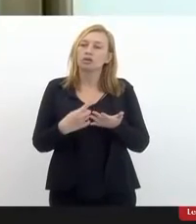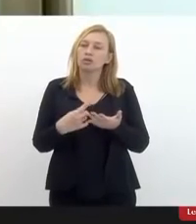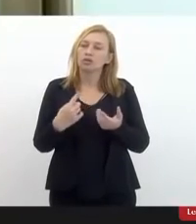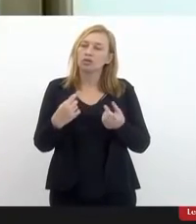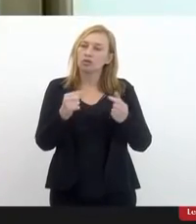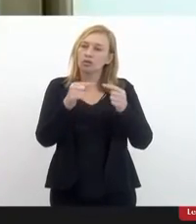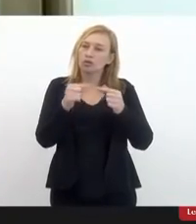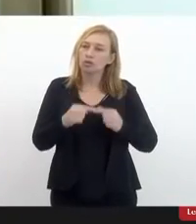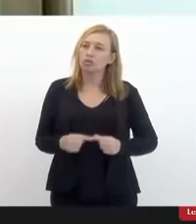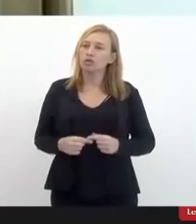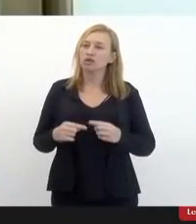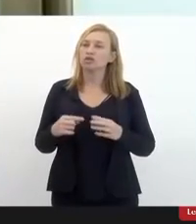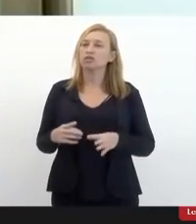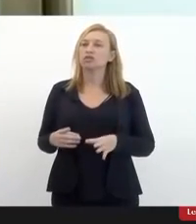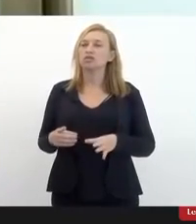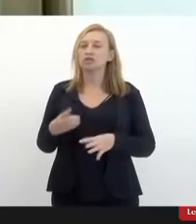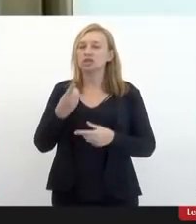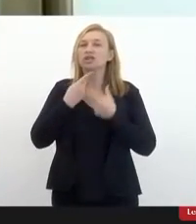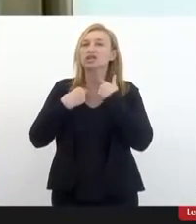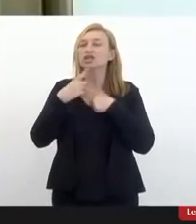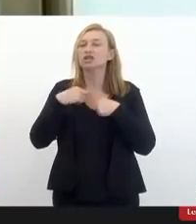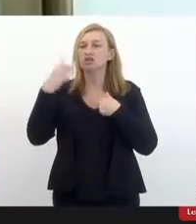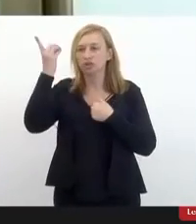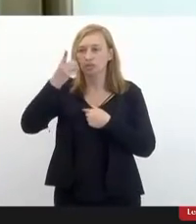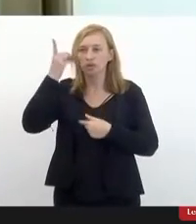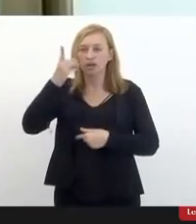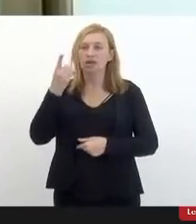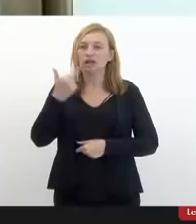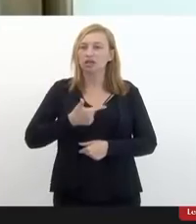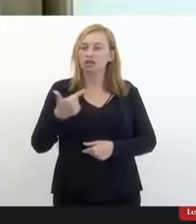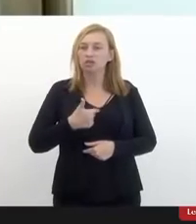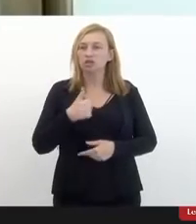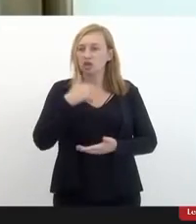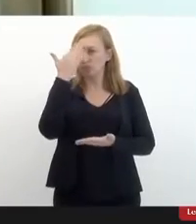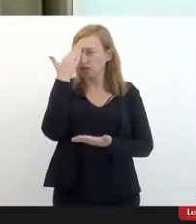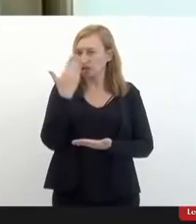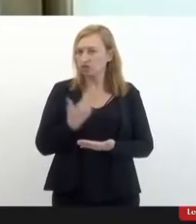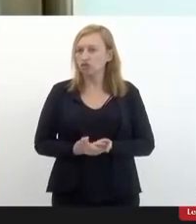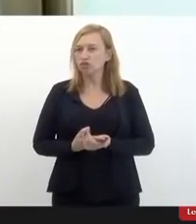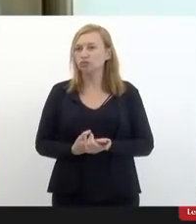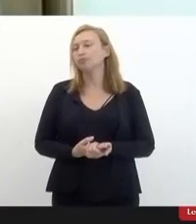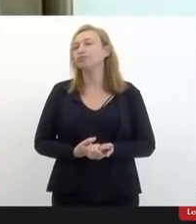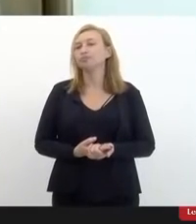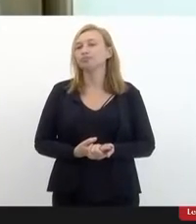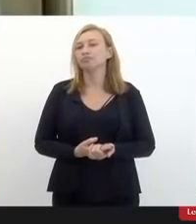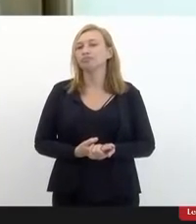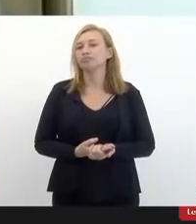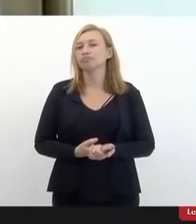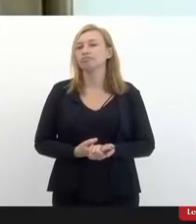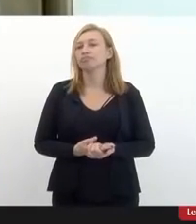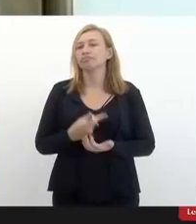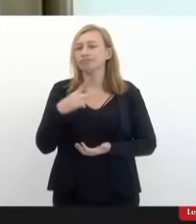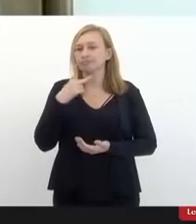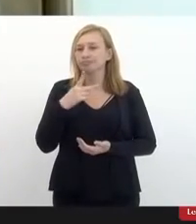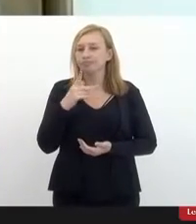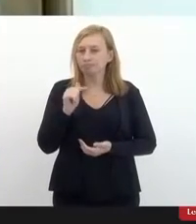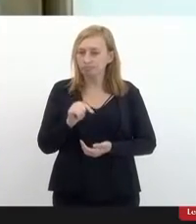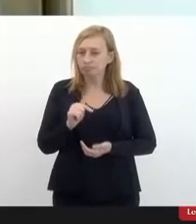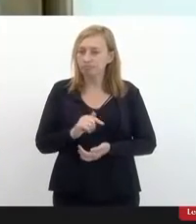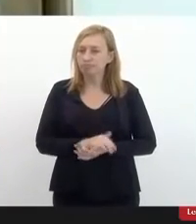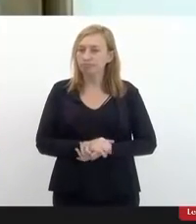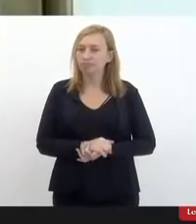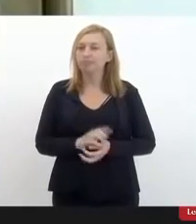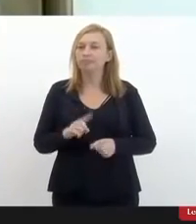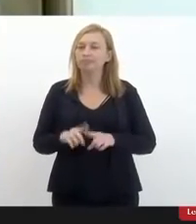facilitar a vida dos deficientes. A segunda coisa que eu acredito, que muito bem intencionado, mas que